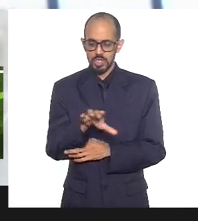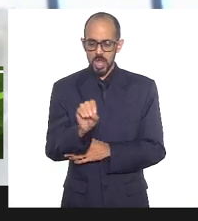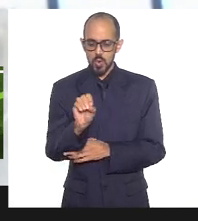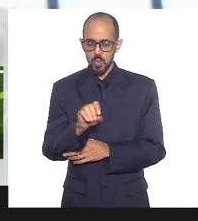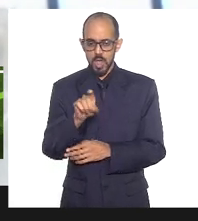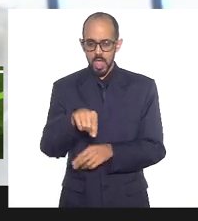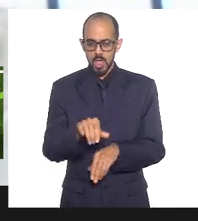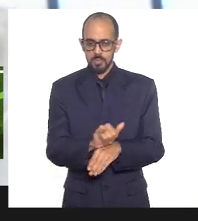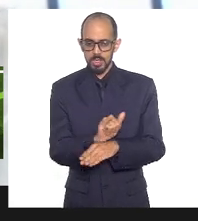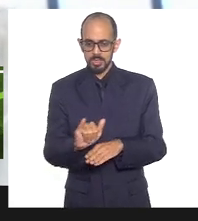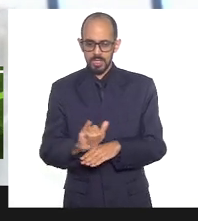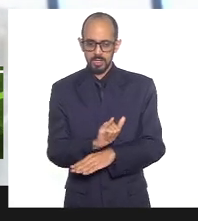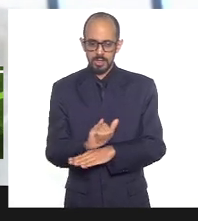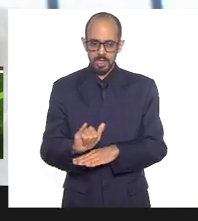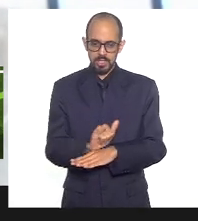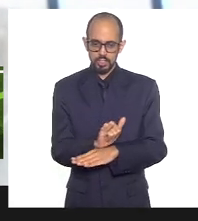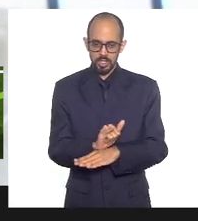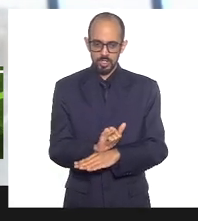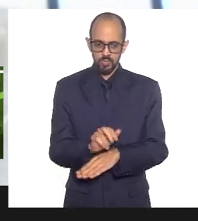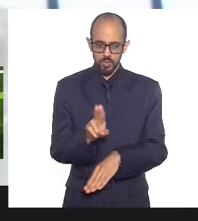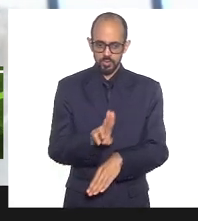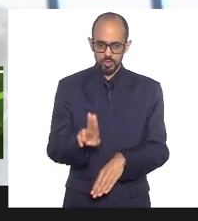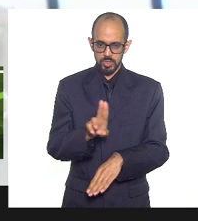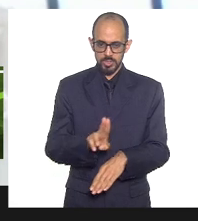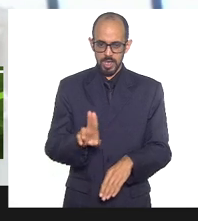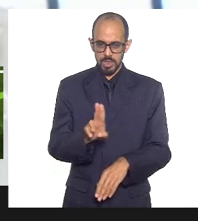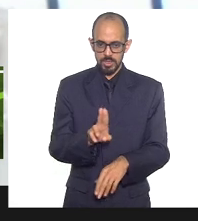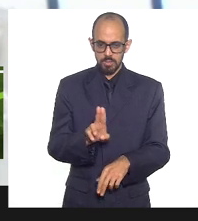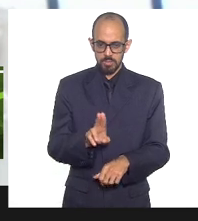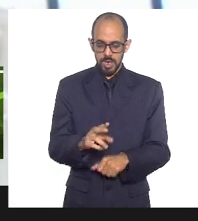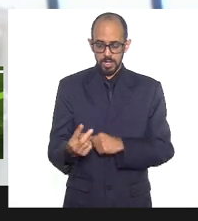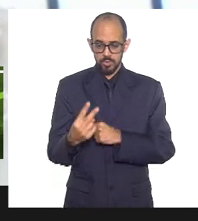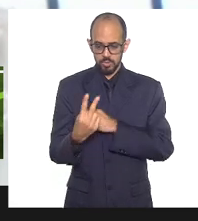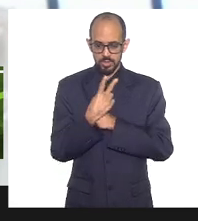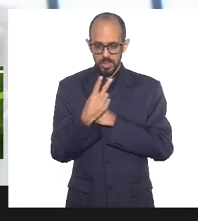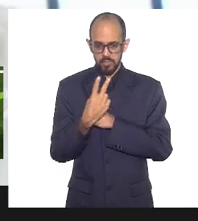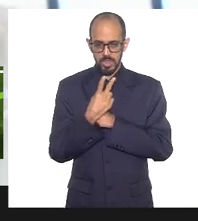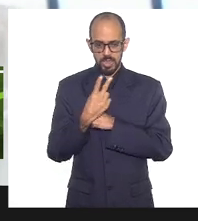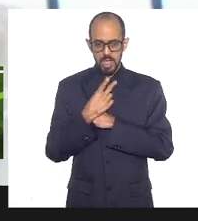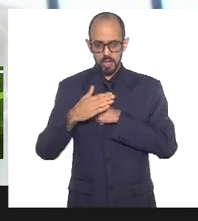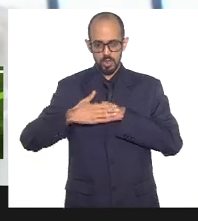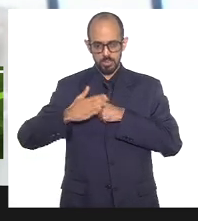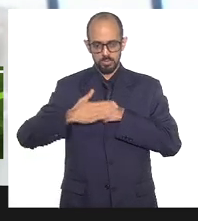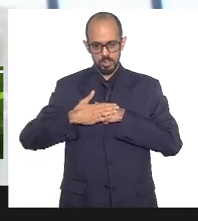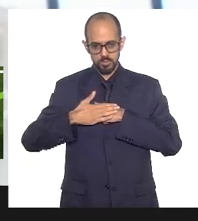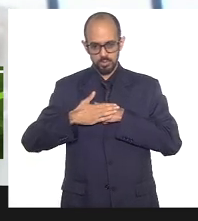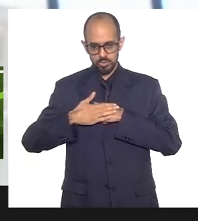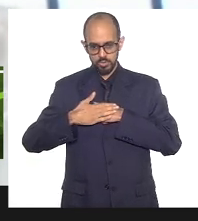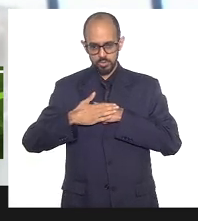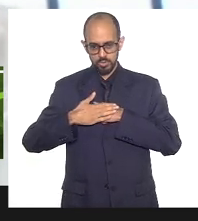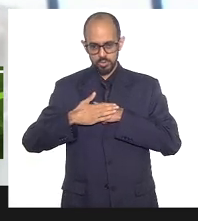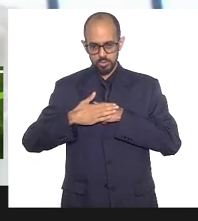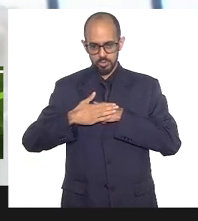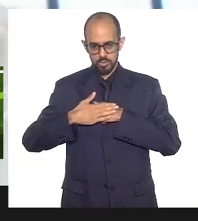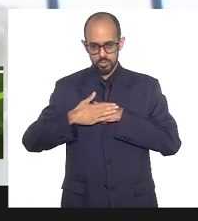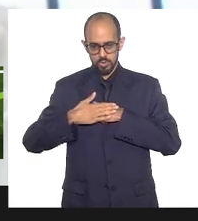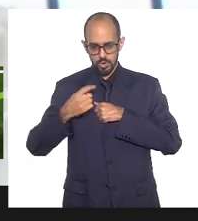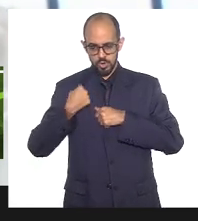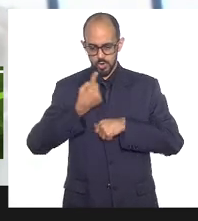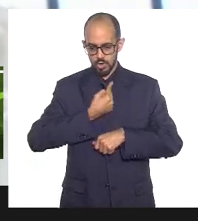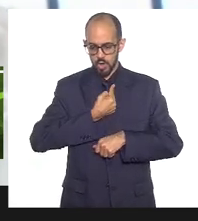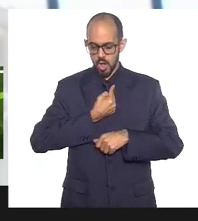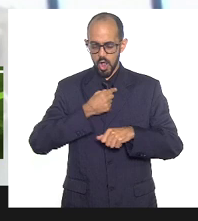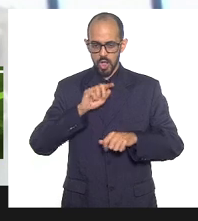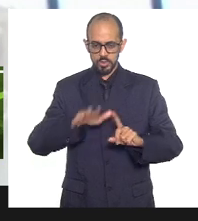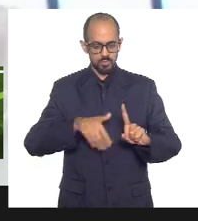a ser usada para nos defender, porque nós somos culto, nós cultuamos nossos